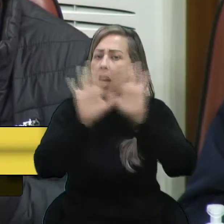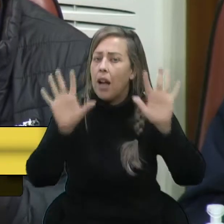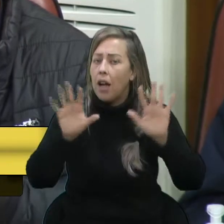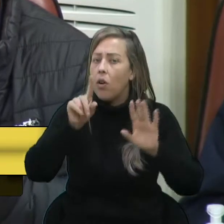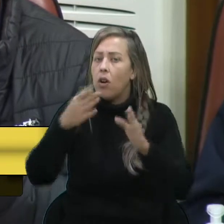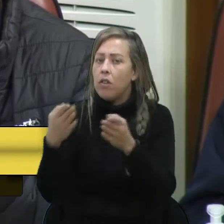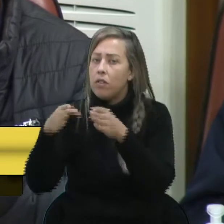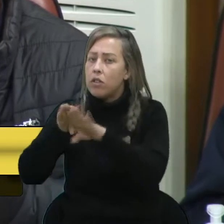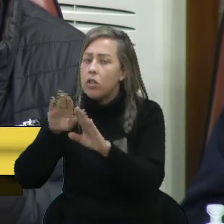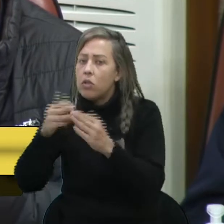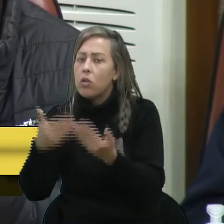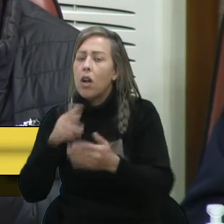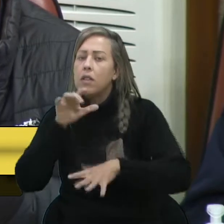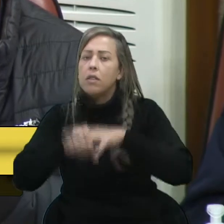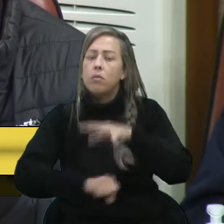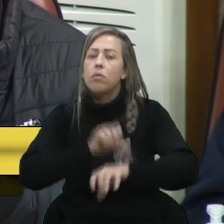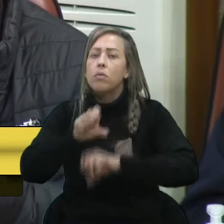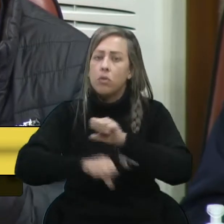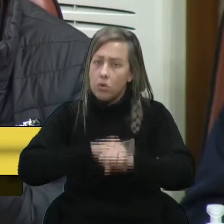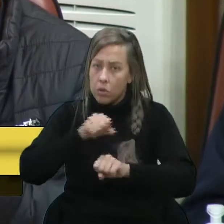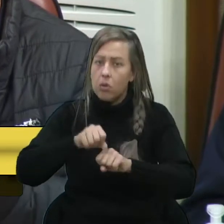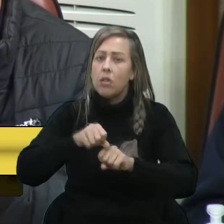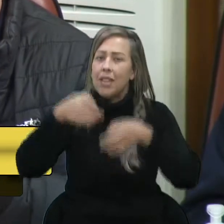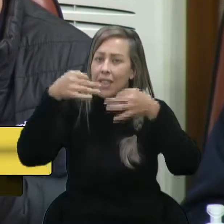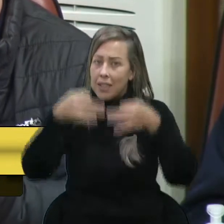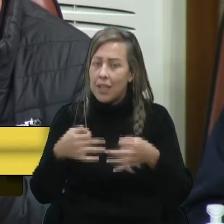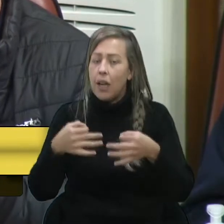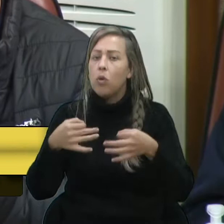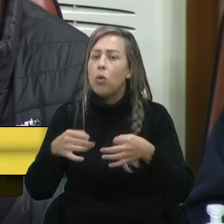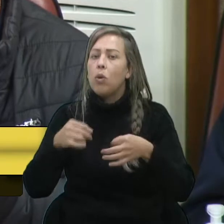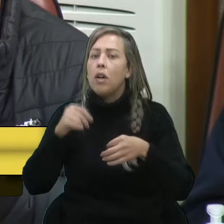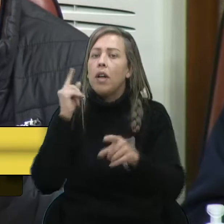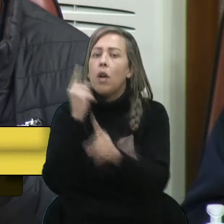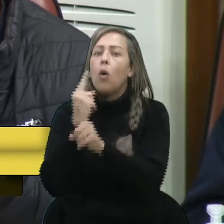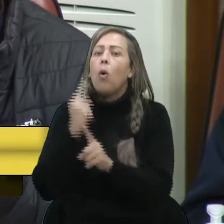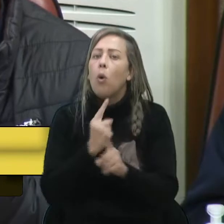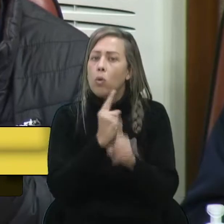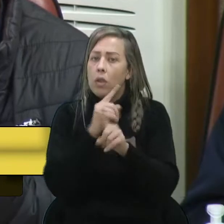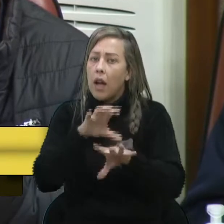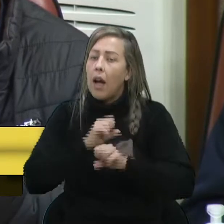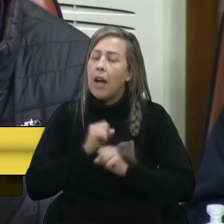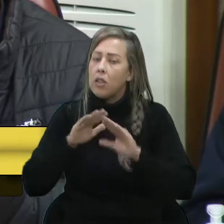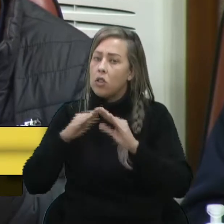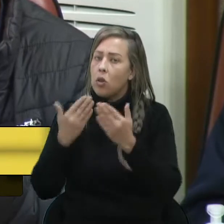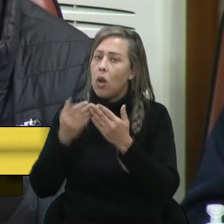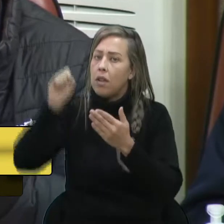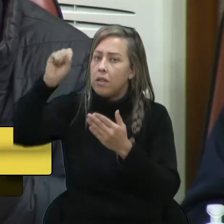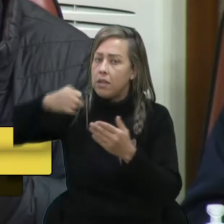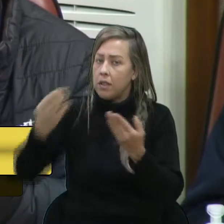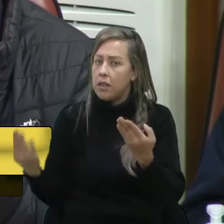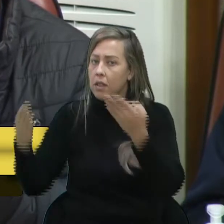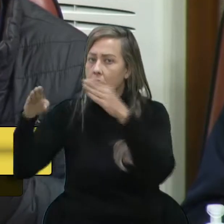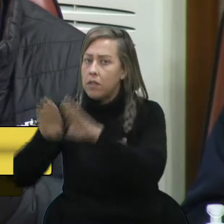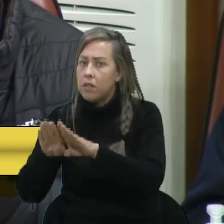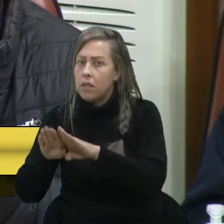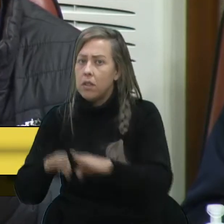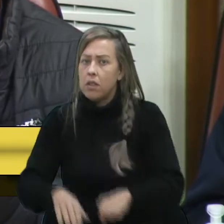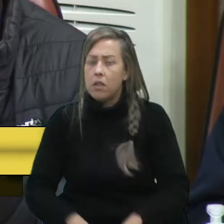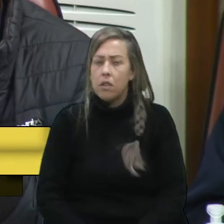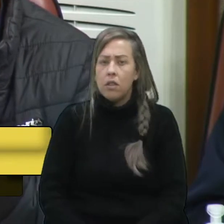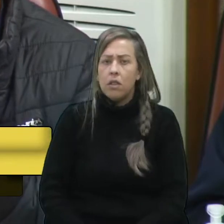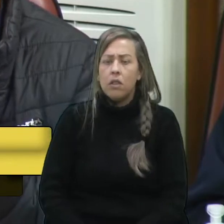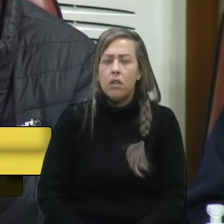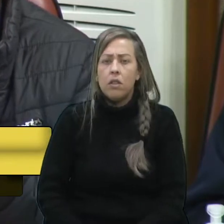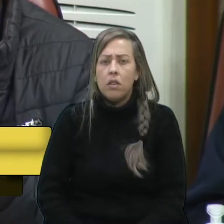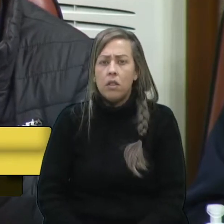foi fechada. Estão buscando os ativos ou quem está fechada. Está fechada. Faço uma declaração de líder.